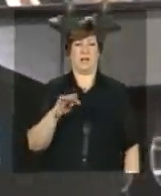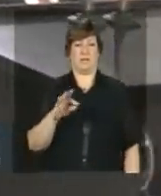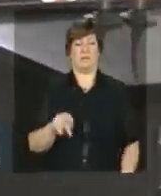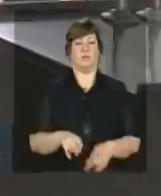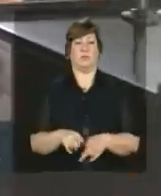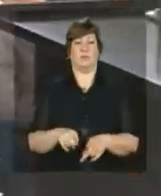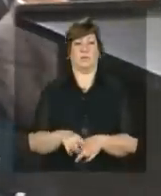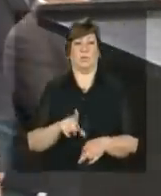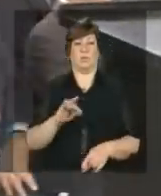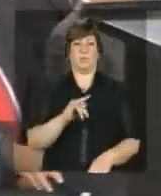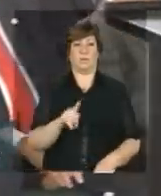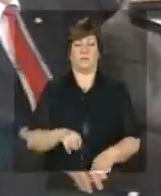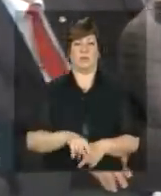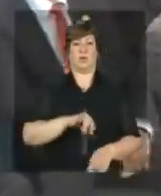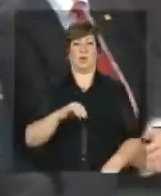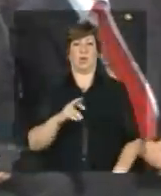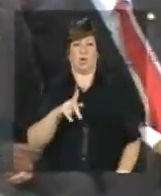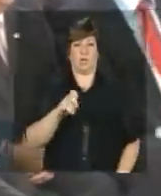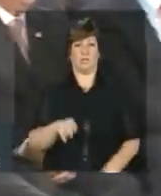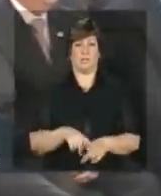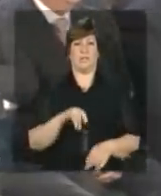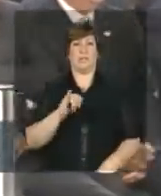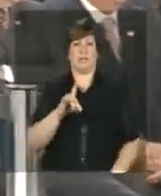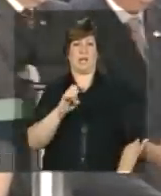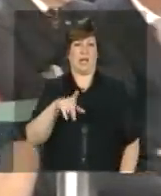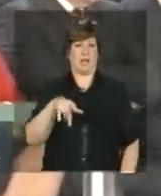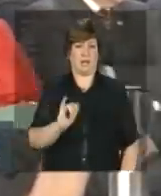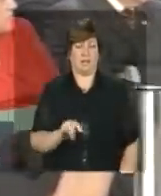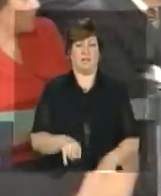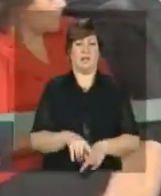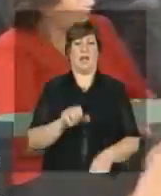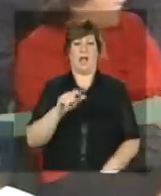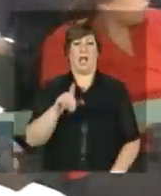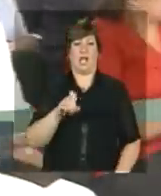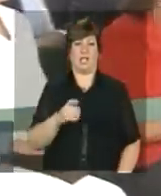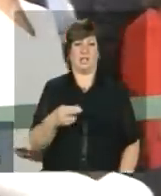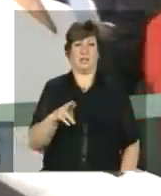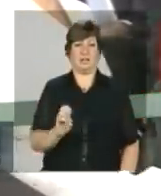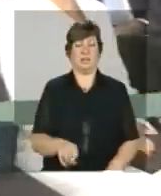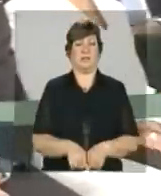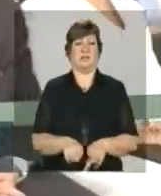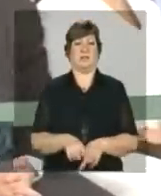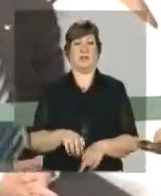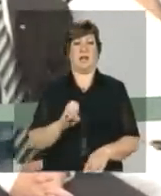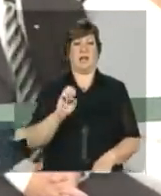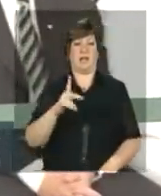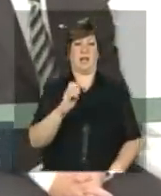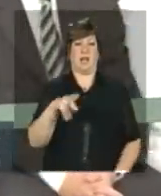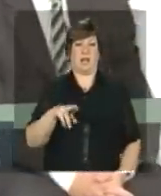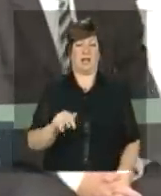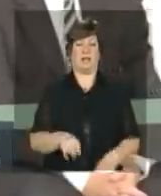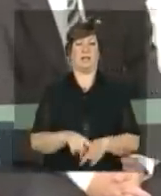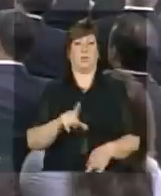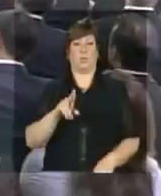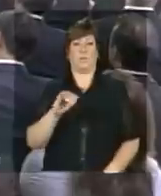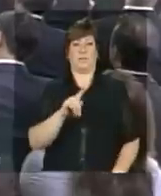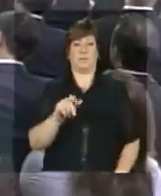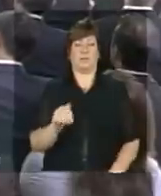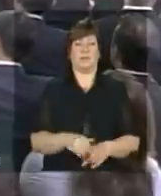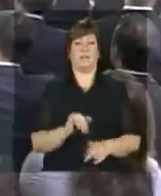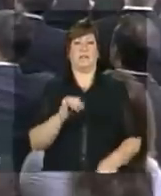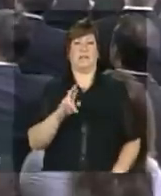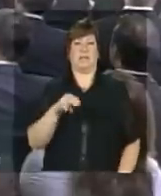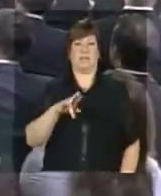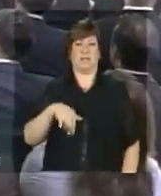Adams, Jorge Age, Ideli Salvate, Alexandre Tombini, Helena Chagas, Luísa Bairros, Irine